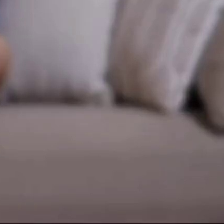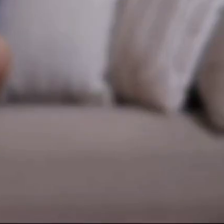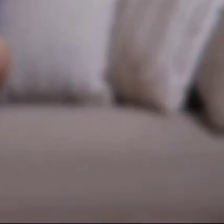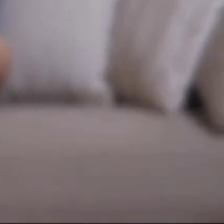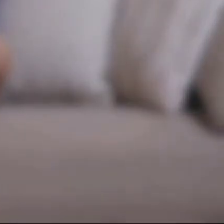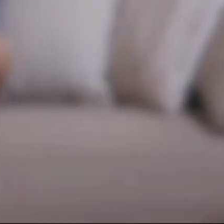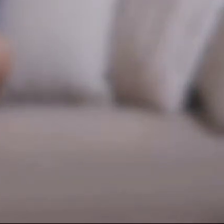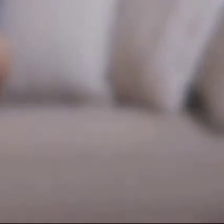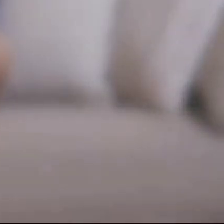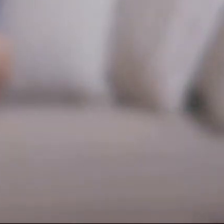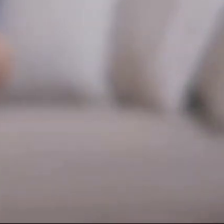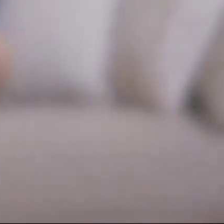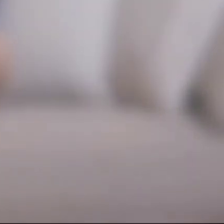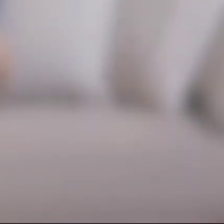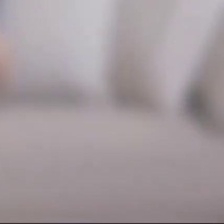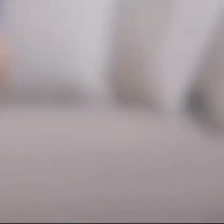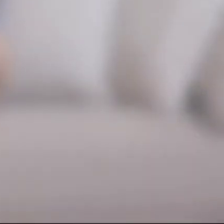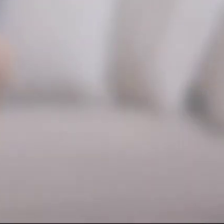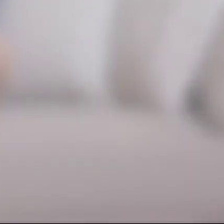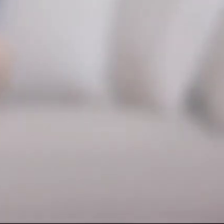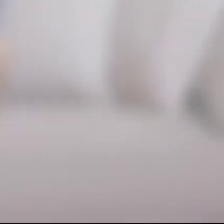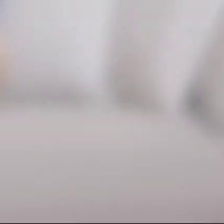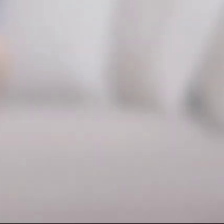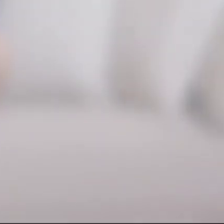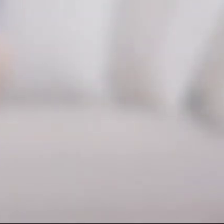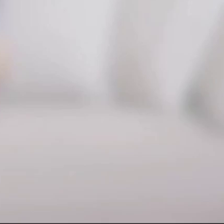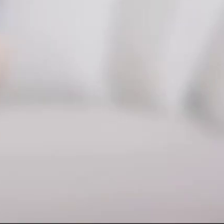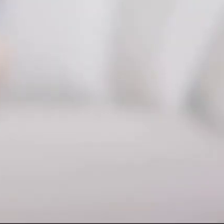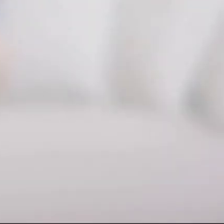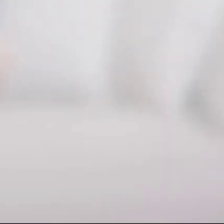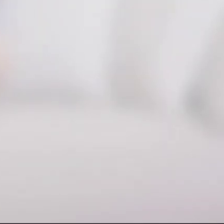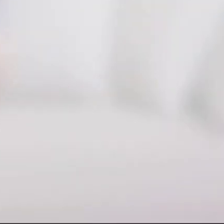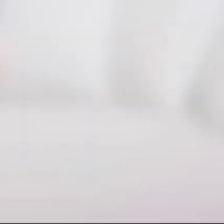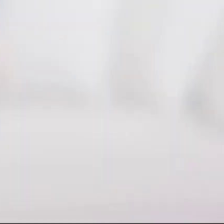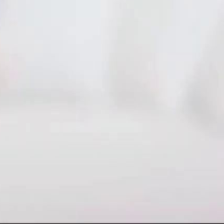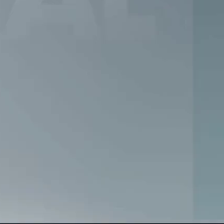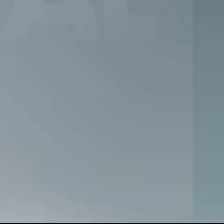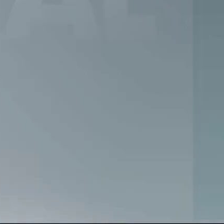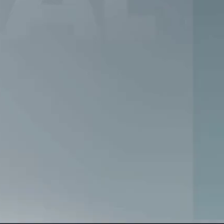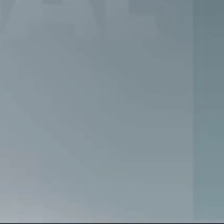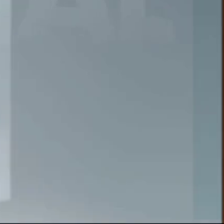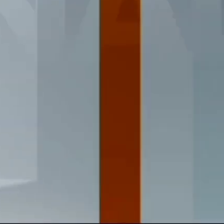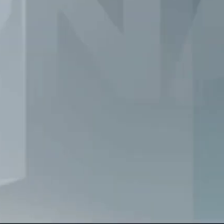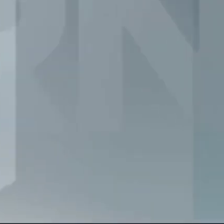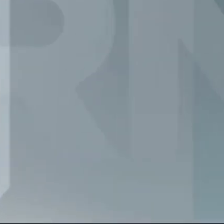Jornal da Tarde. Apoio. Ultrafarma.com. A maior farmácia online do Brasil.